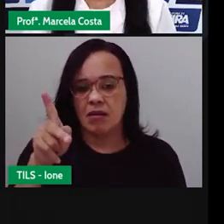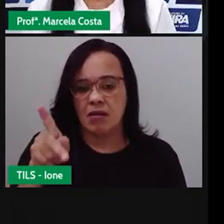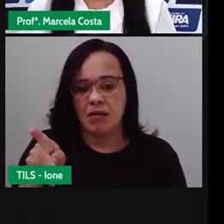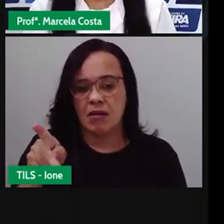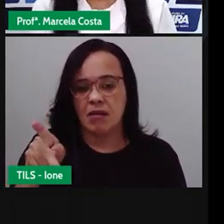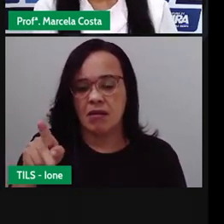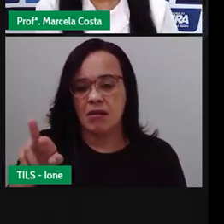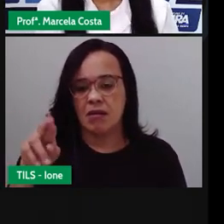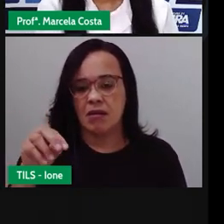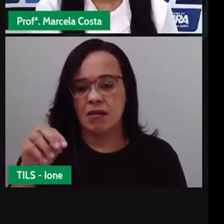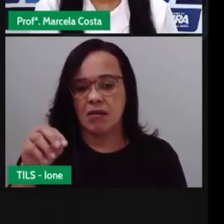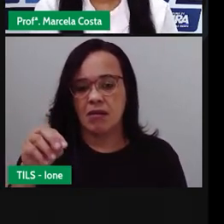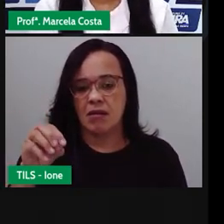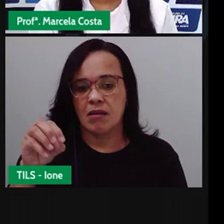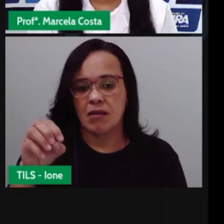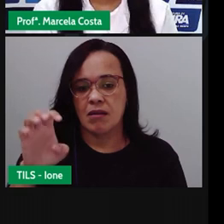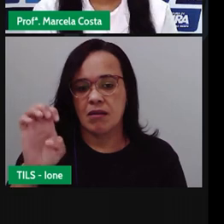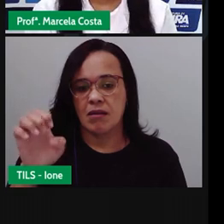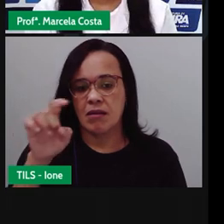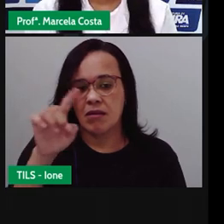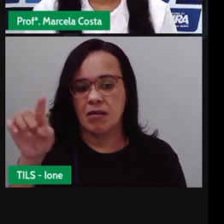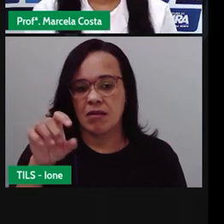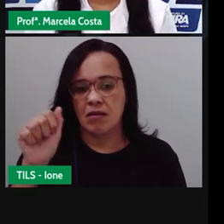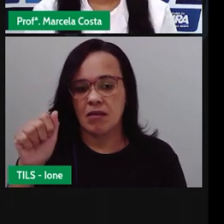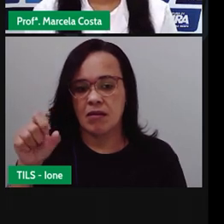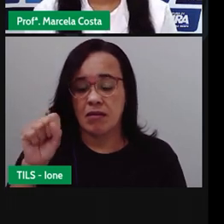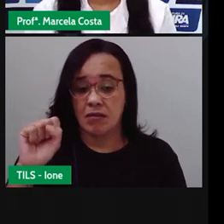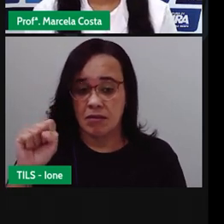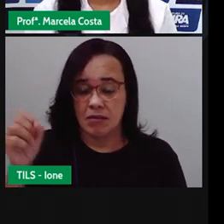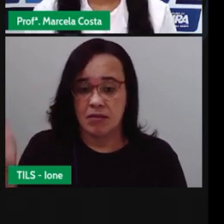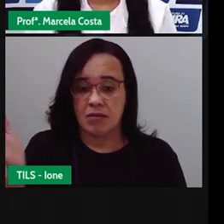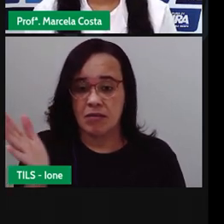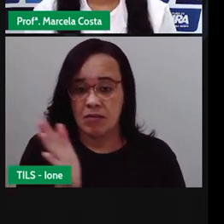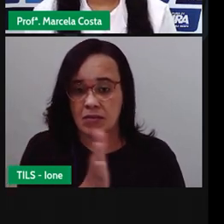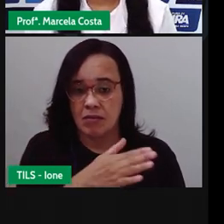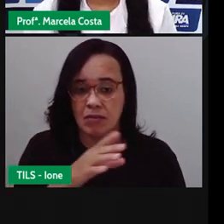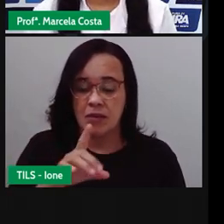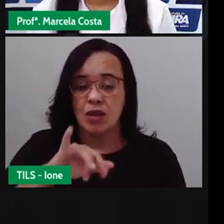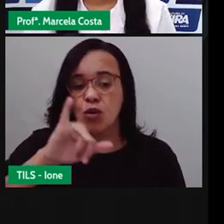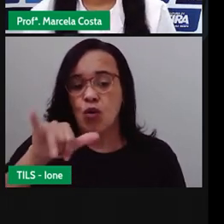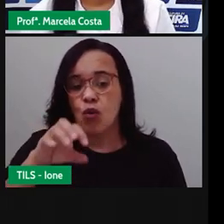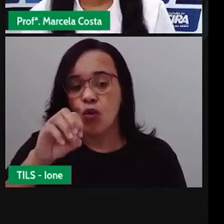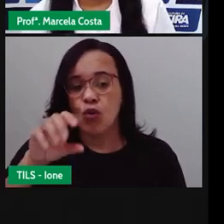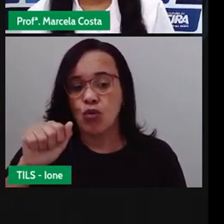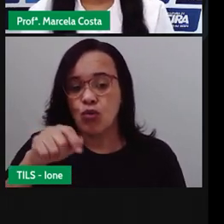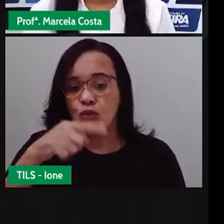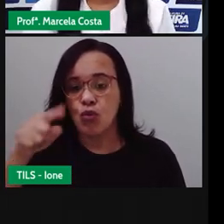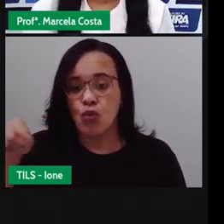E ela vai mostrar aí, já na capa, um rapaz,